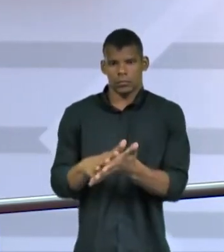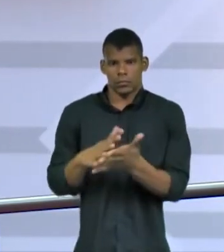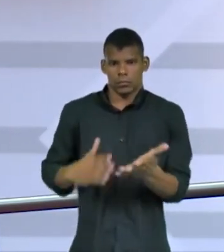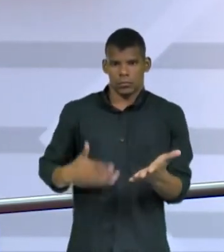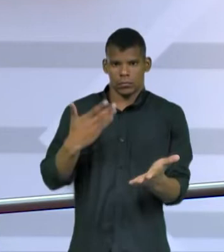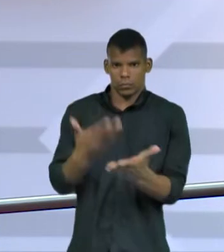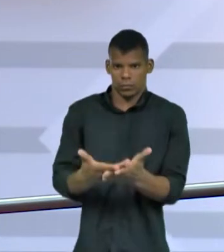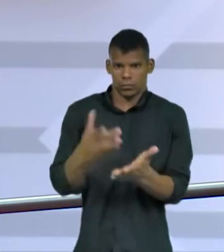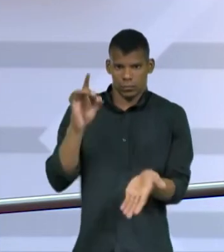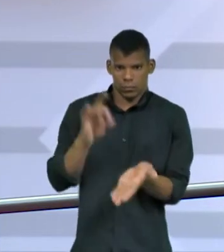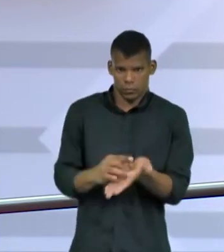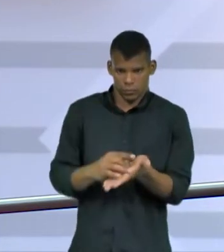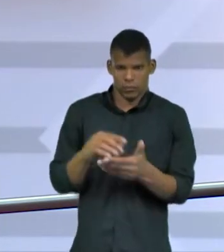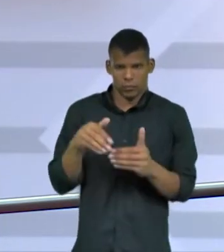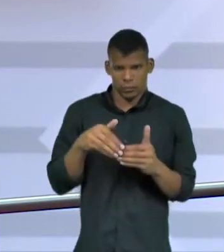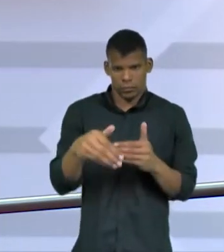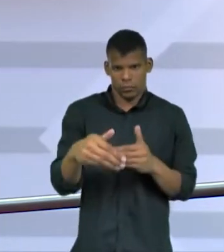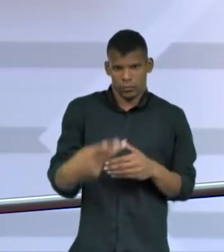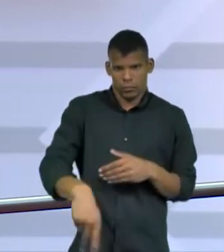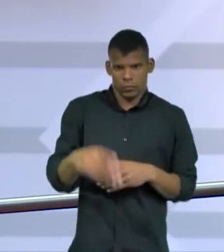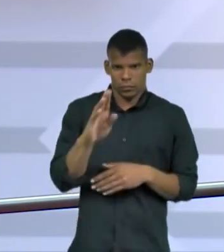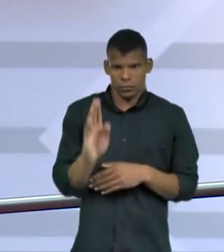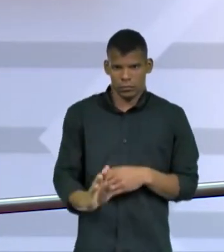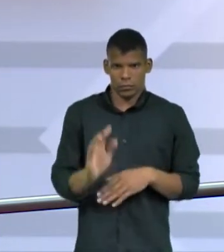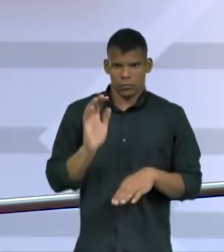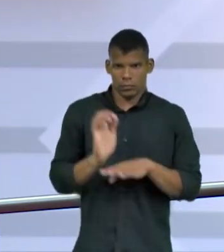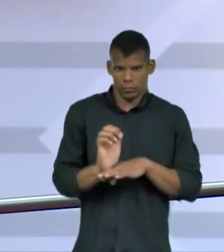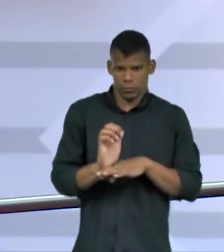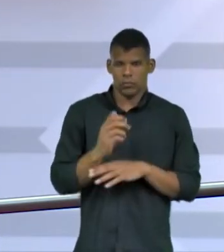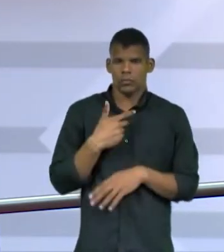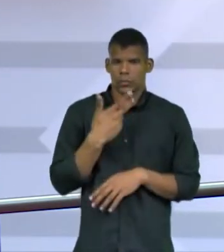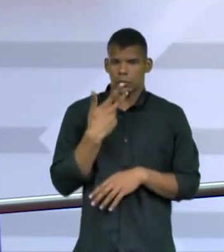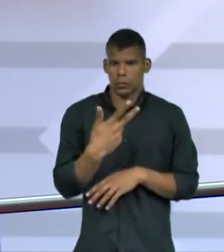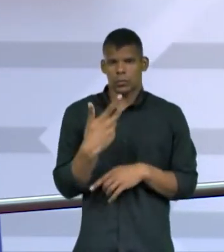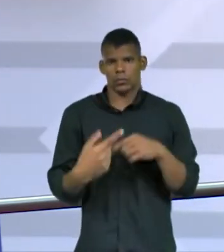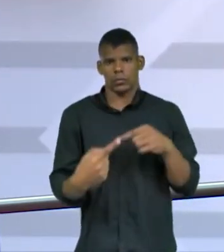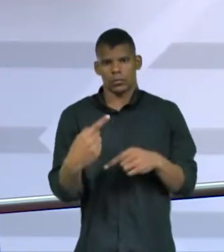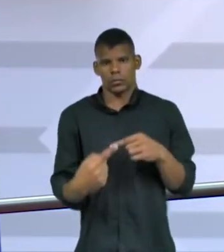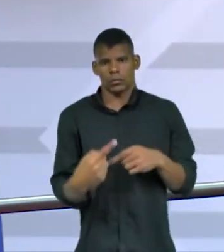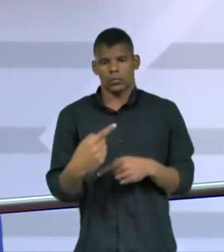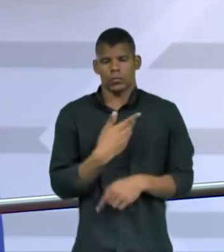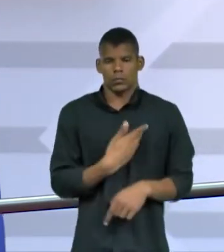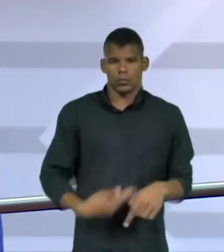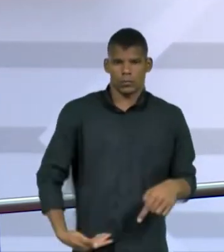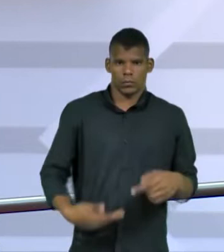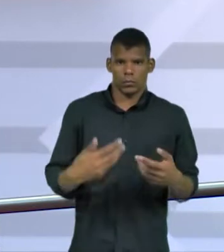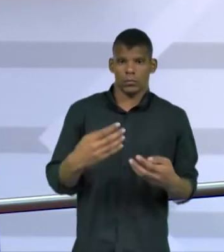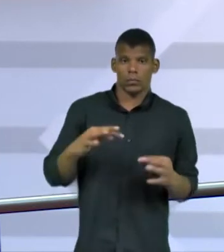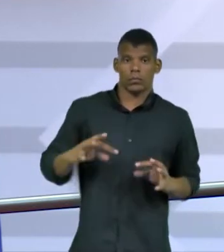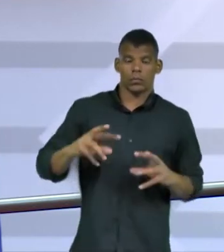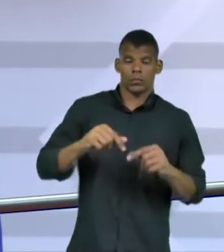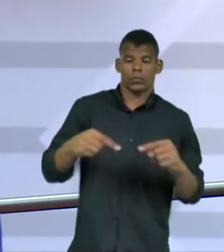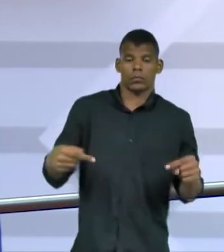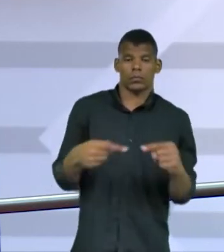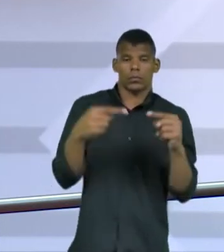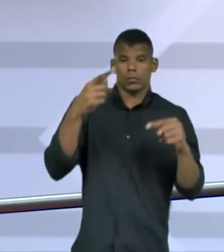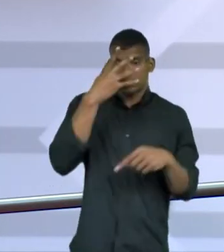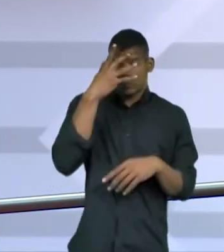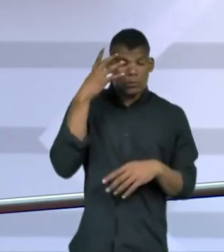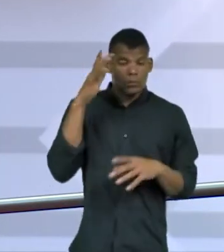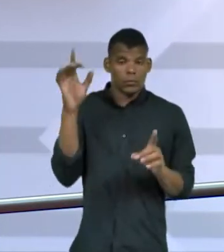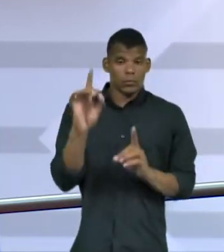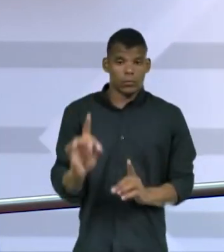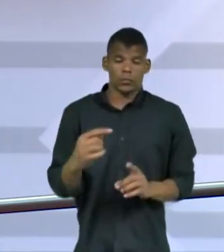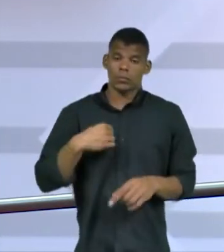realidade aqui no nosso país, no nosso estado, falar das políticas públicas, tudo que envolve o dia a dia das pessoas com deficiência, a gente vai